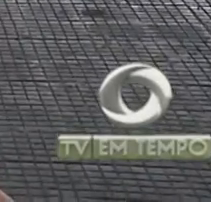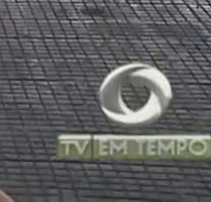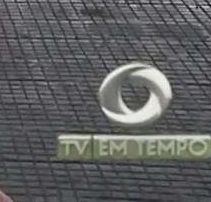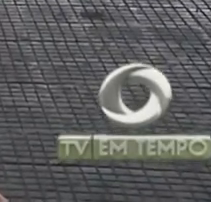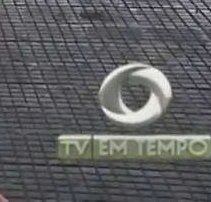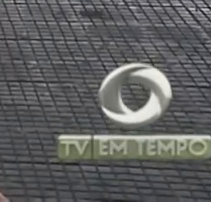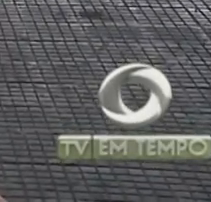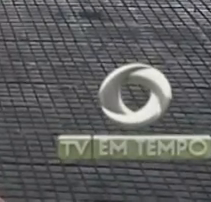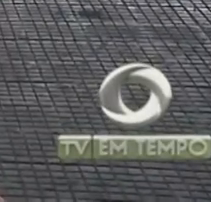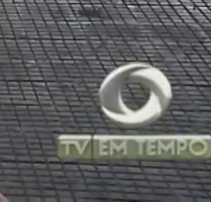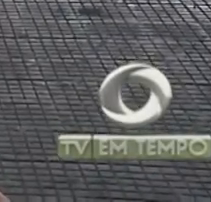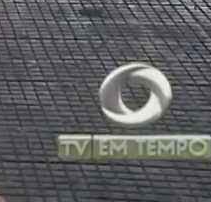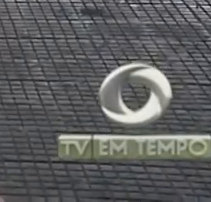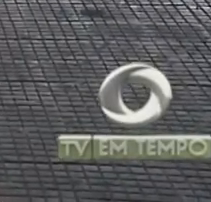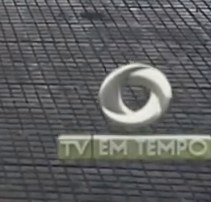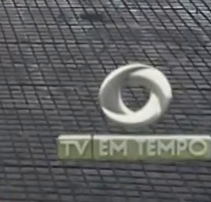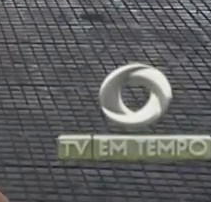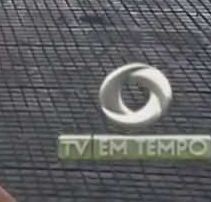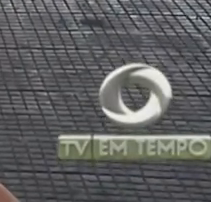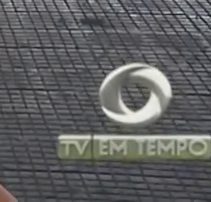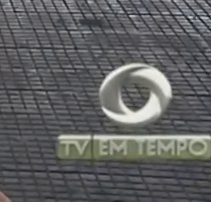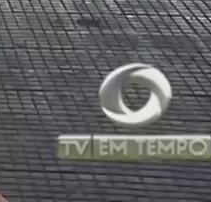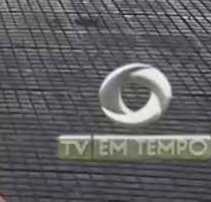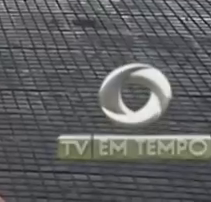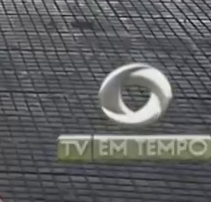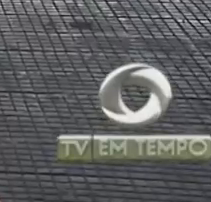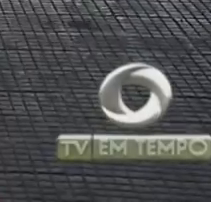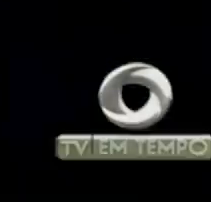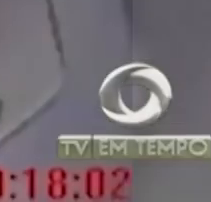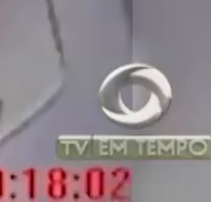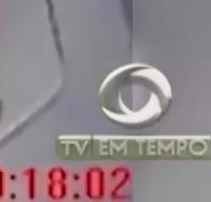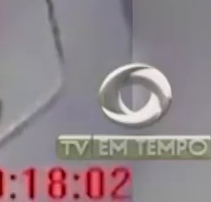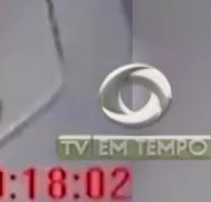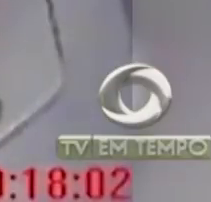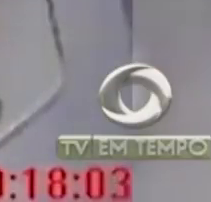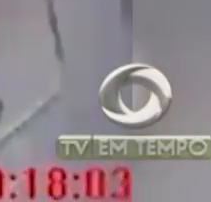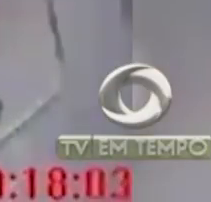desesperado. A ânsia de sair, de correr, para sair de fora.